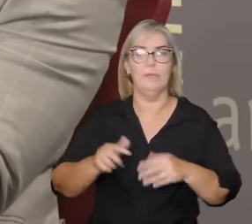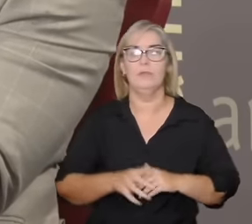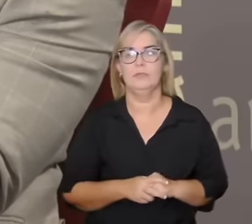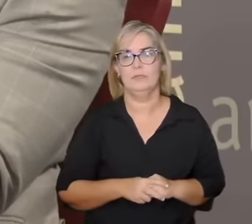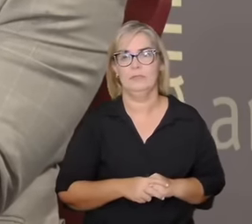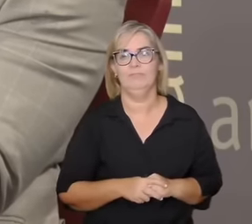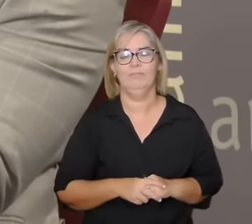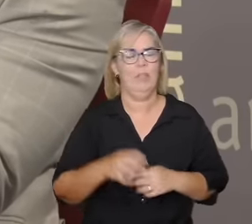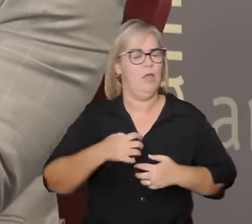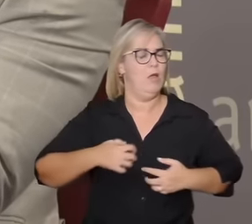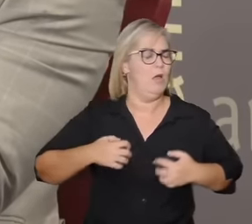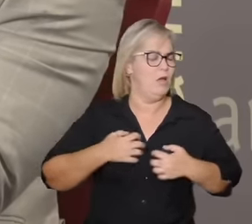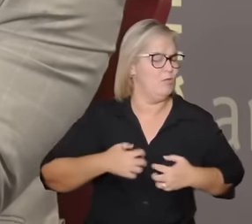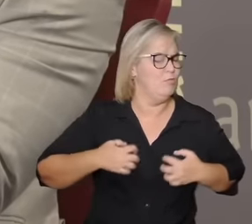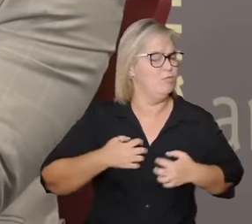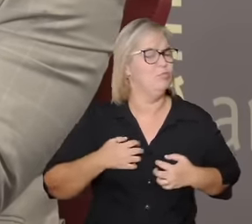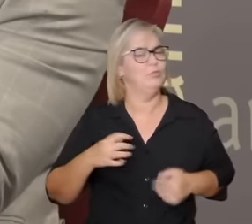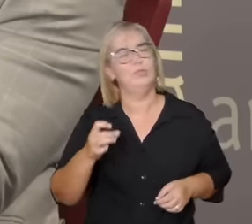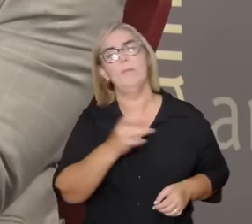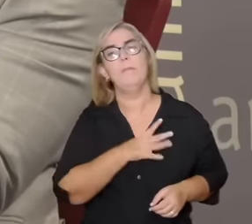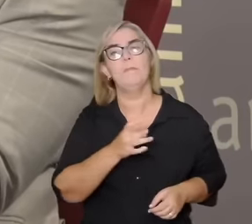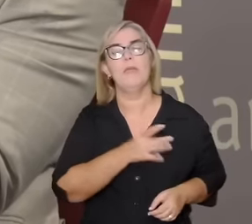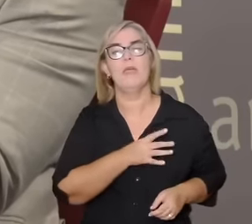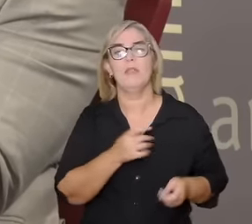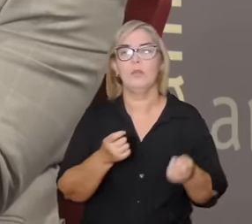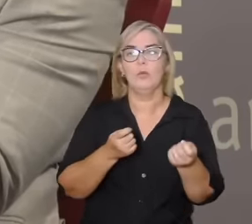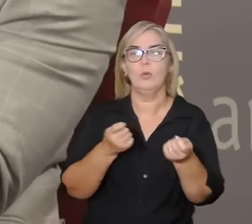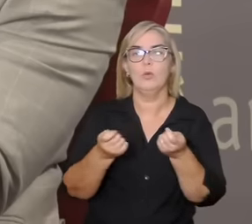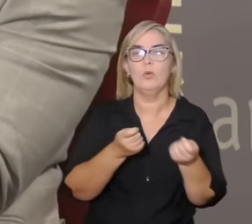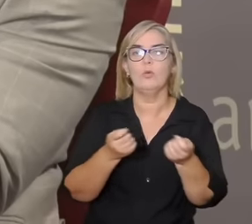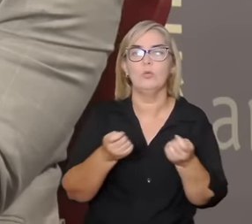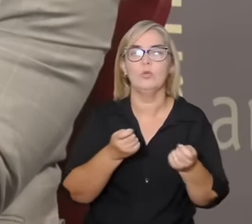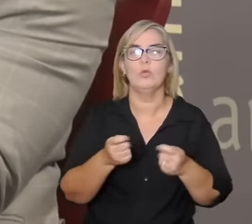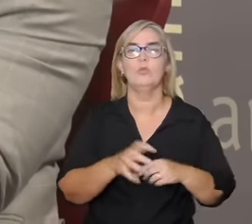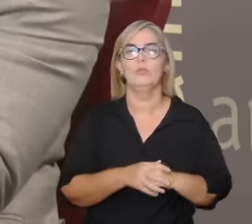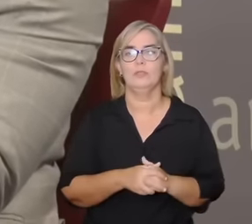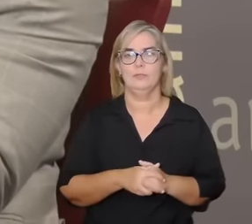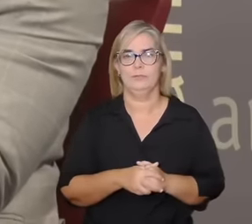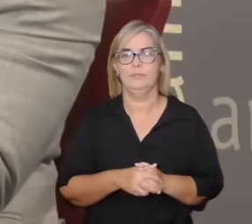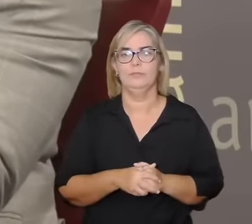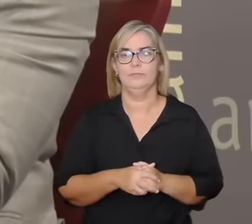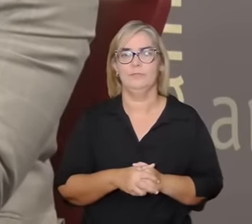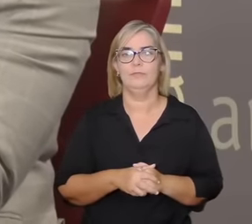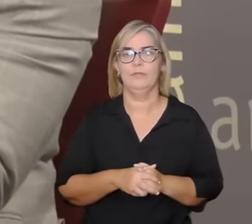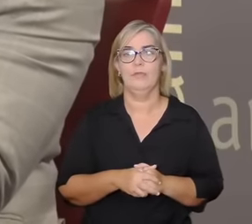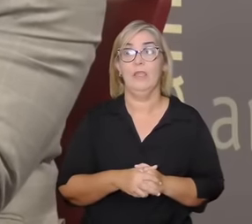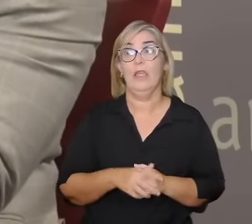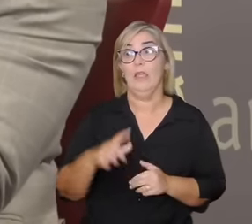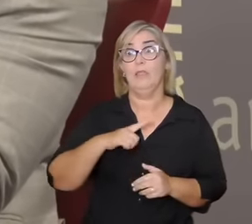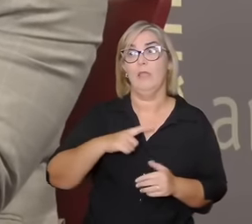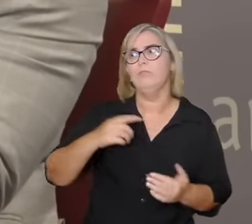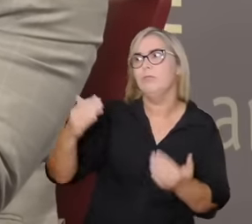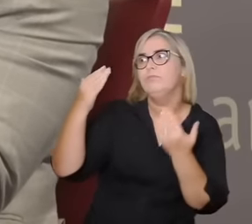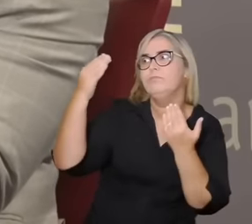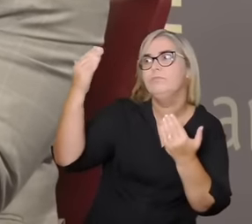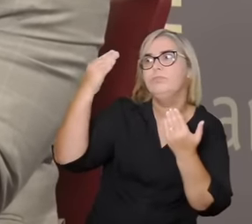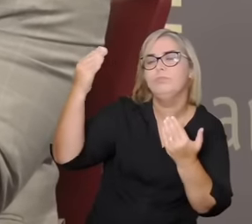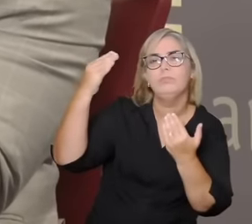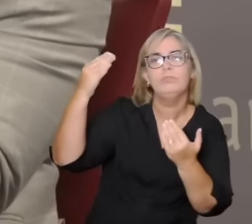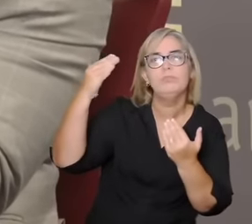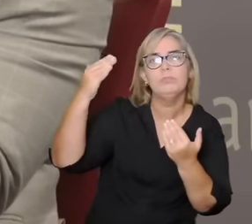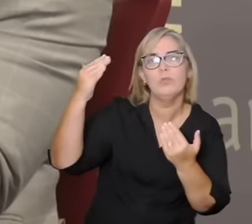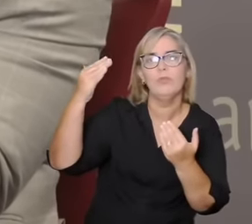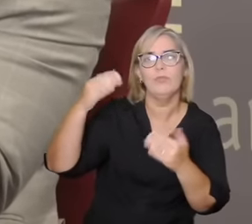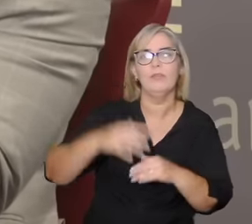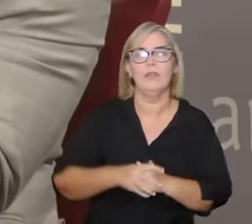muita angústia vontade de controle a relação com o outro é uma relação de desconfiança crônica isso